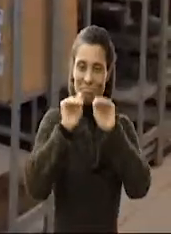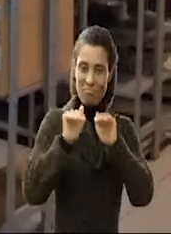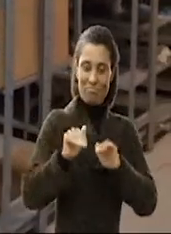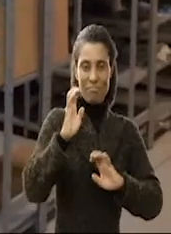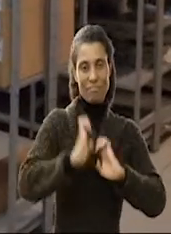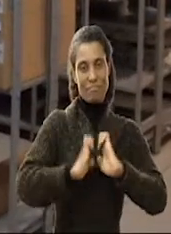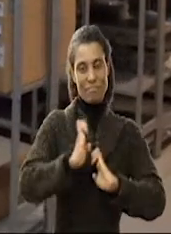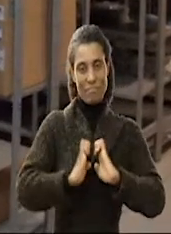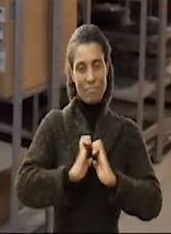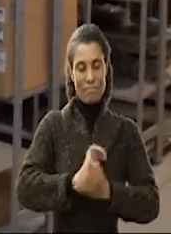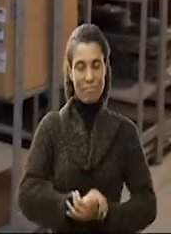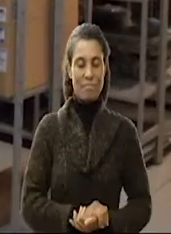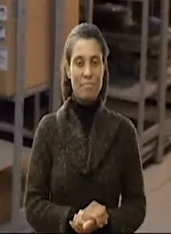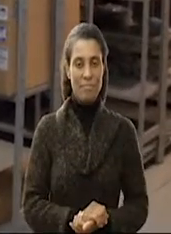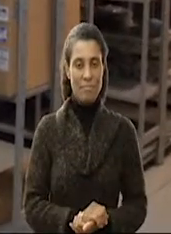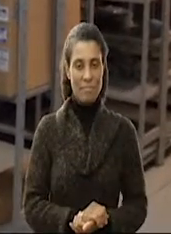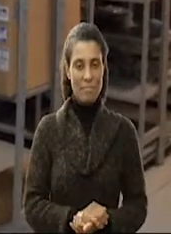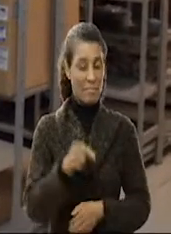empresa.